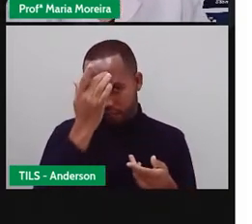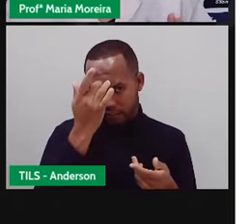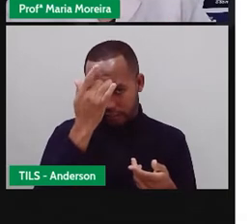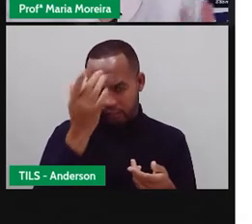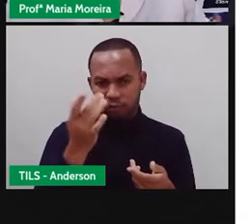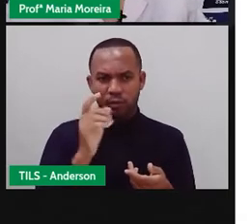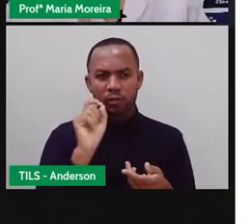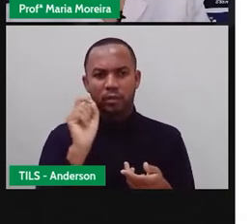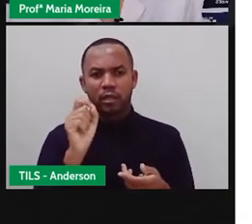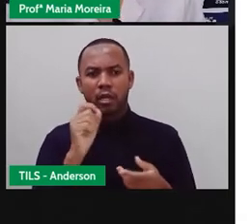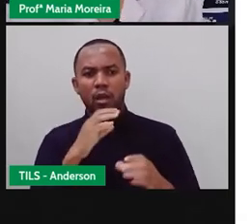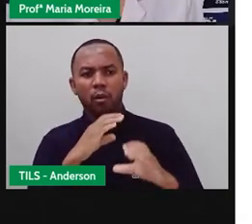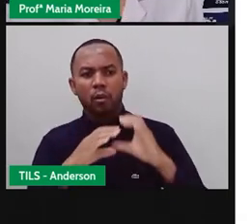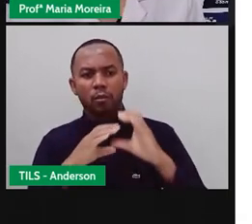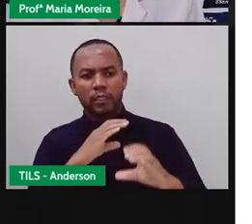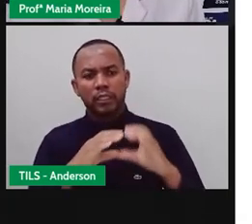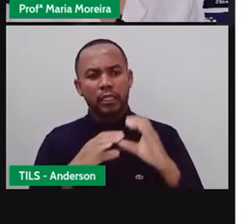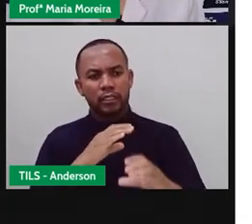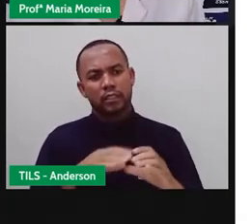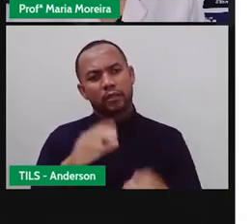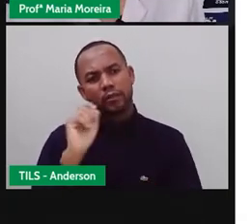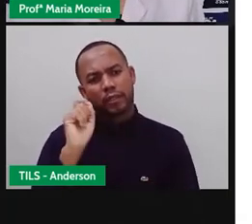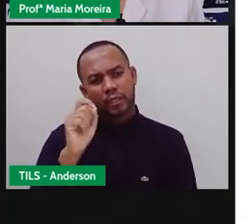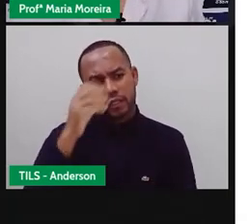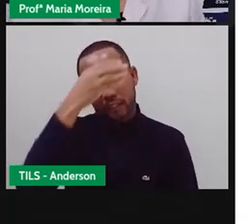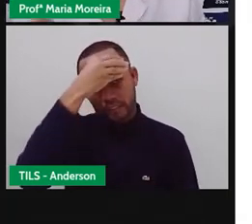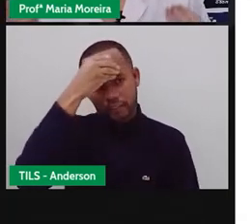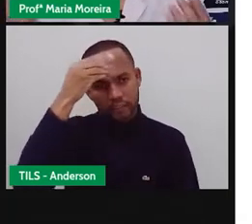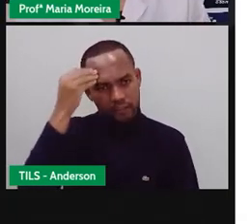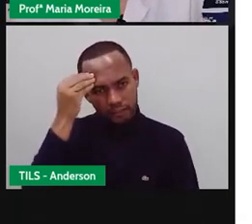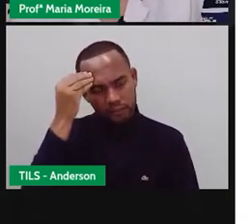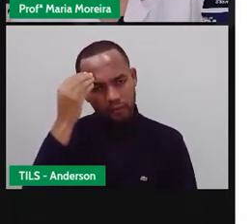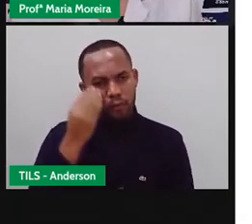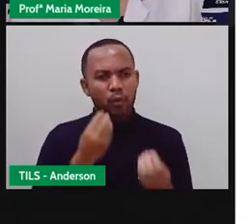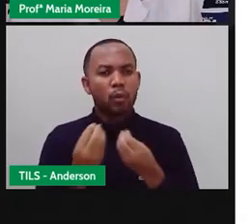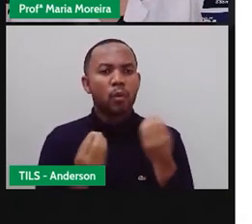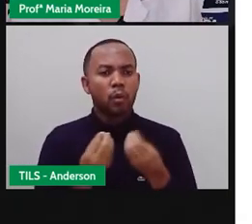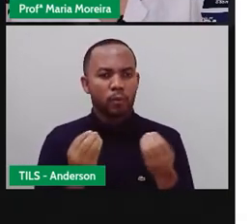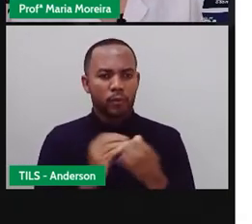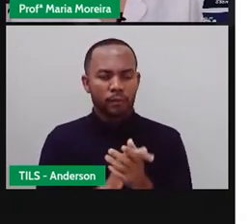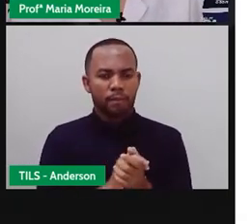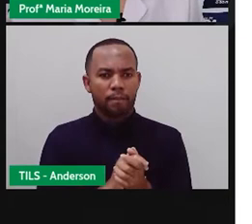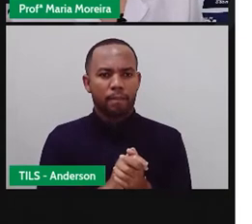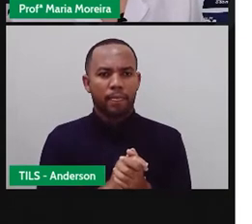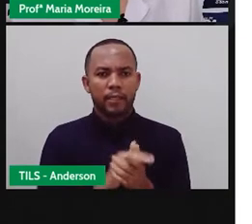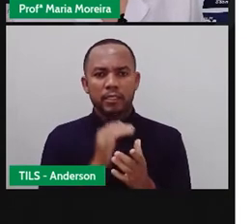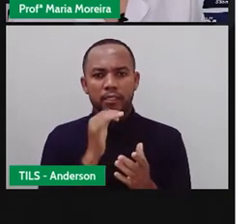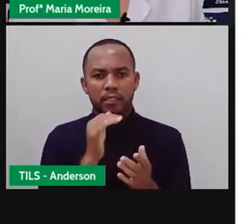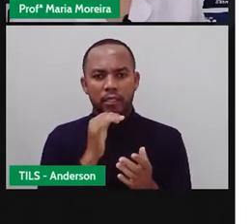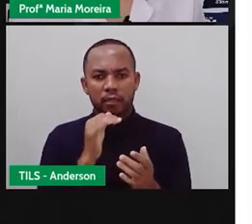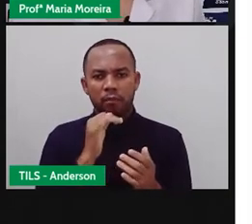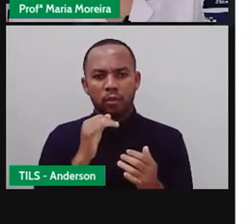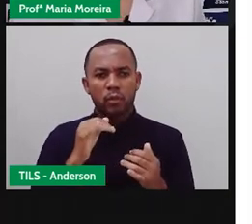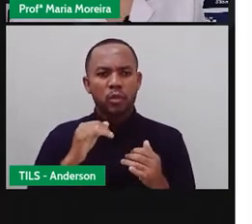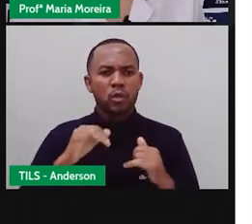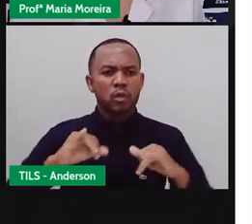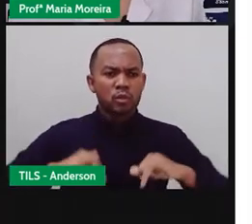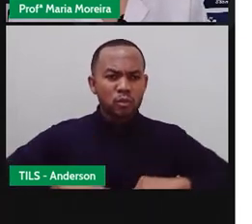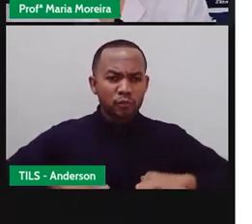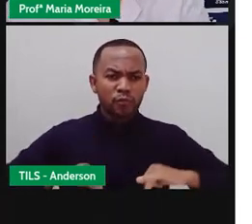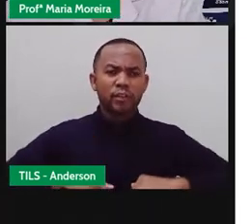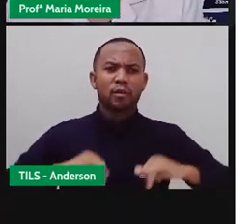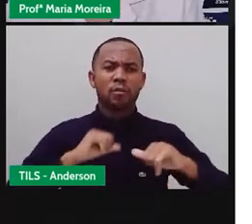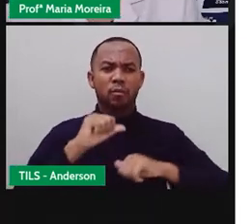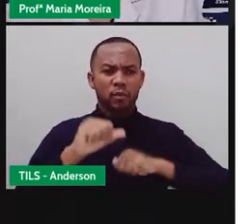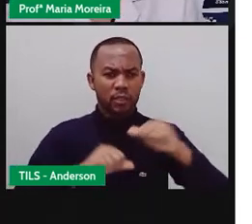comunicação e ela meio que ficou em esquecido, não é isso? Então, esses veículos, né? De comunicação sofreram diversas transformações ao